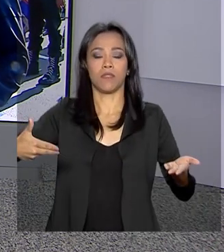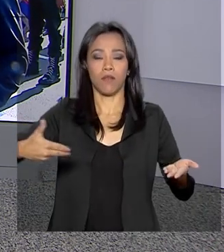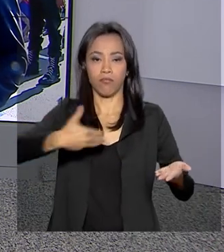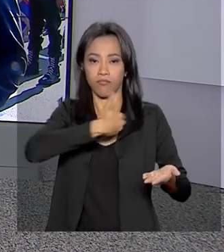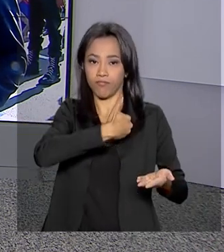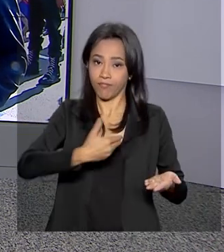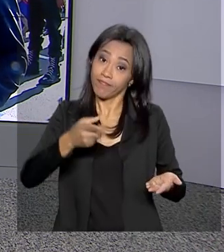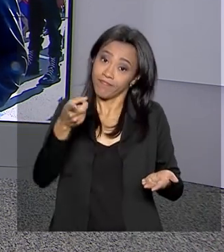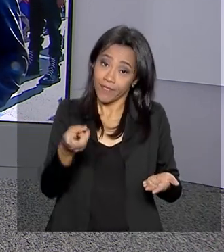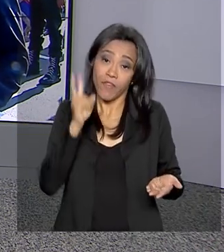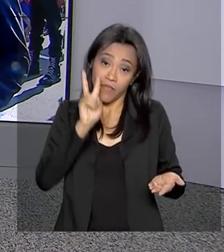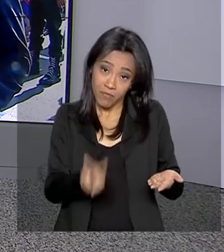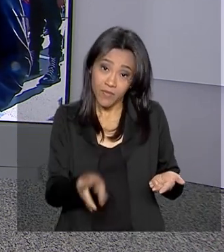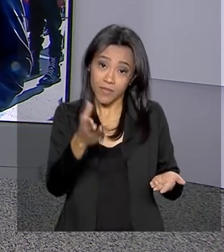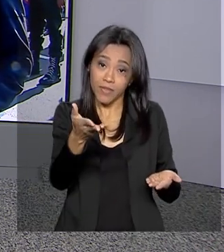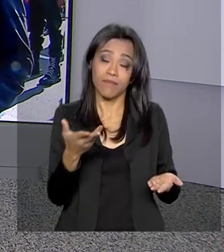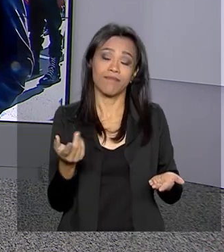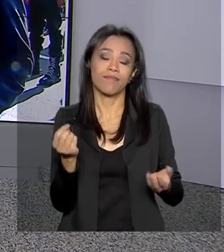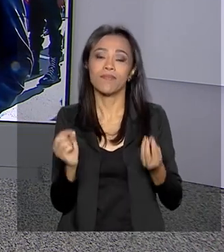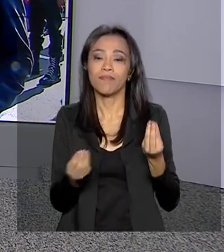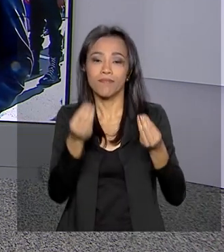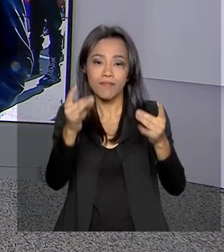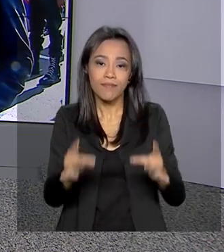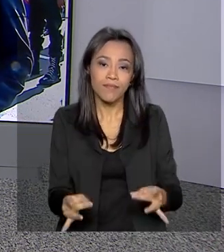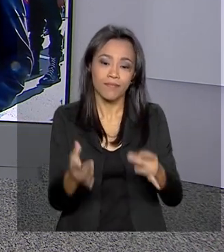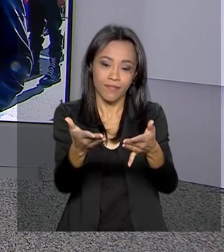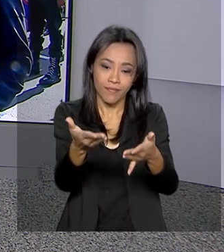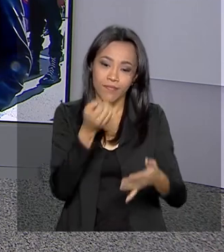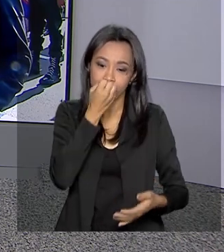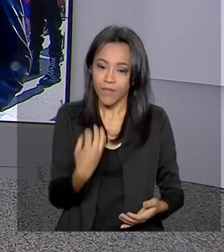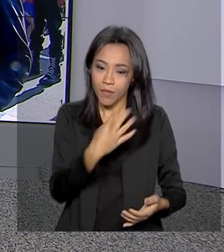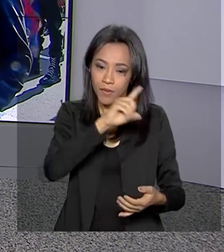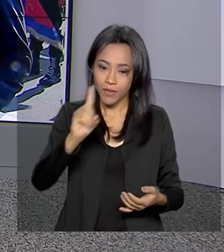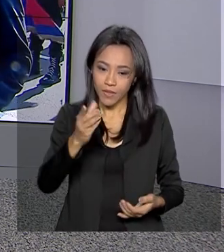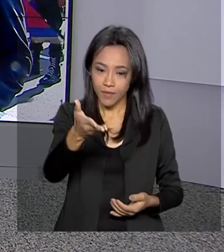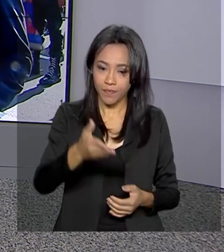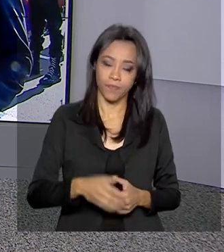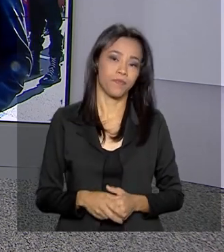Sudeste. Vamos então até lá conversar com o Ricardo Ferraz. Olá, Ricardo, bom dia pra você.